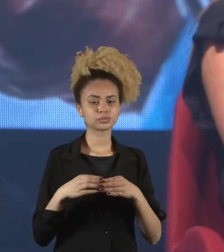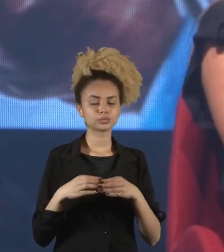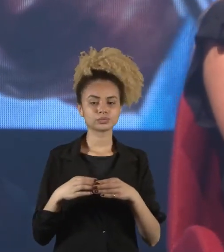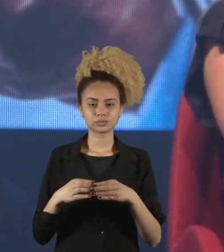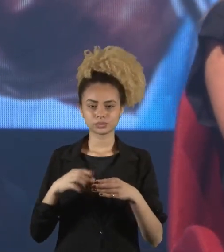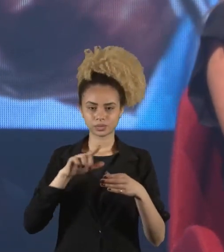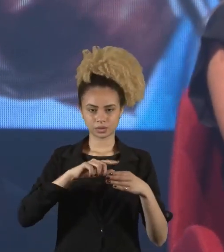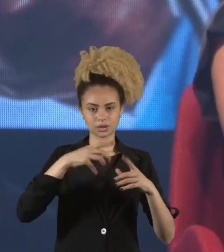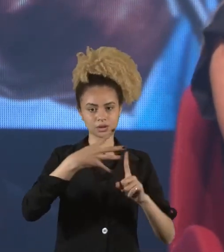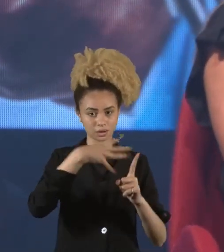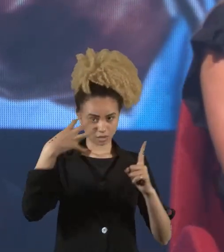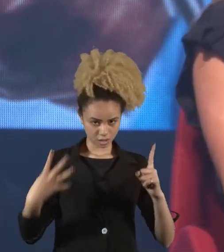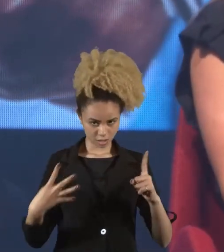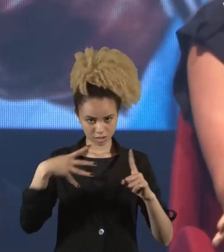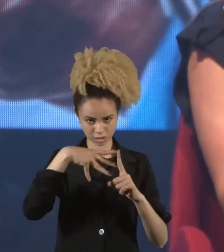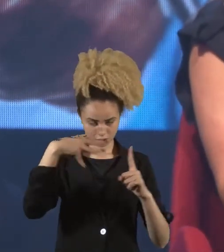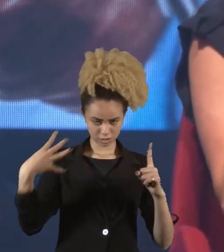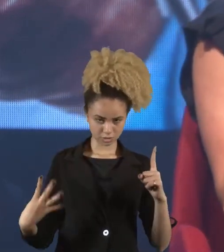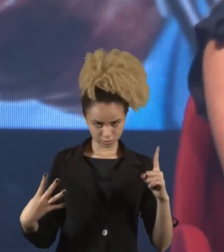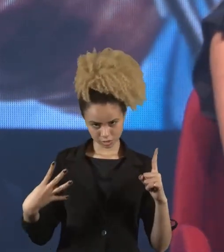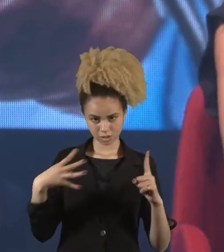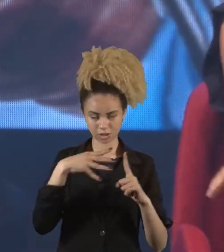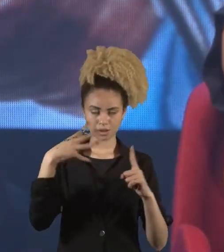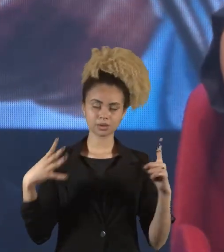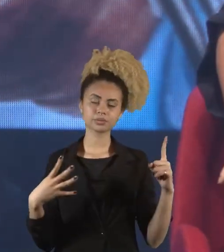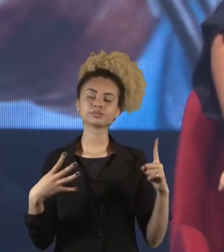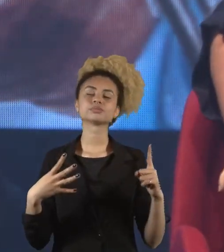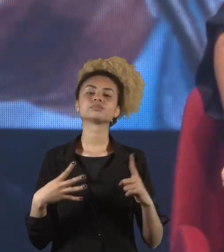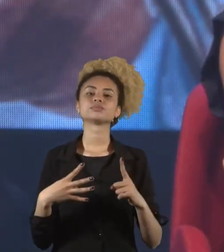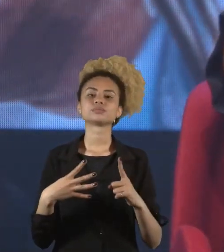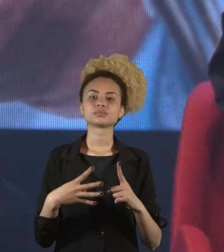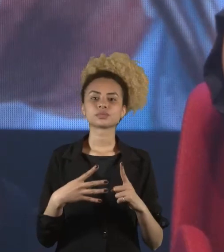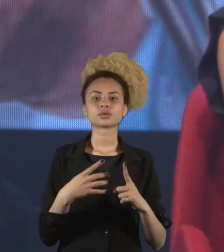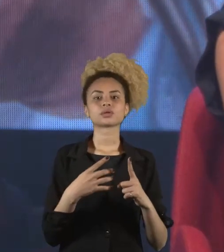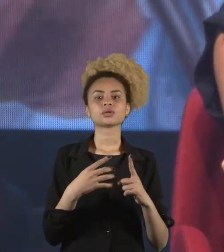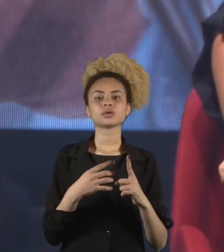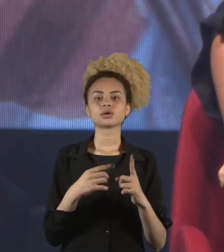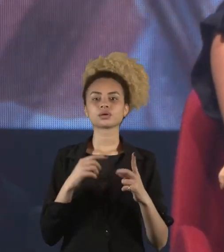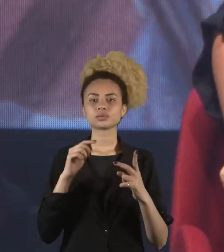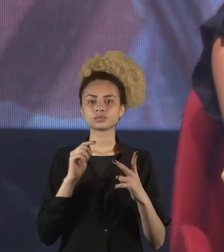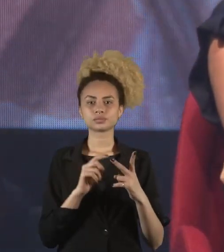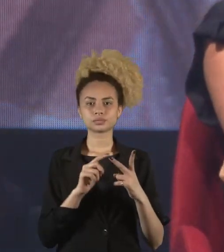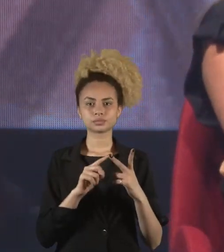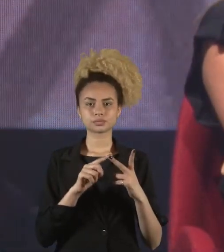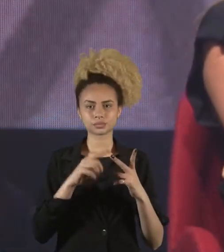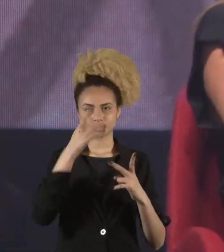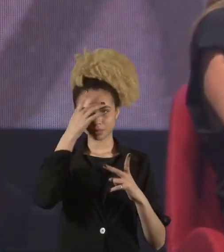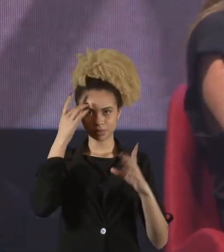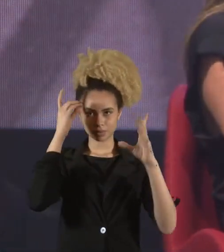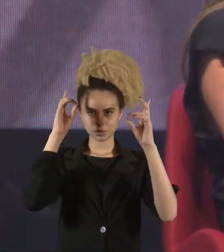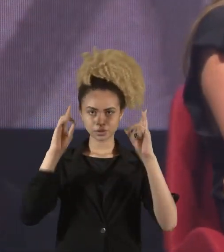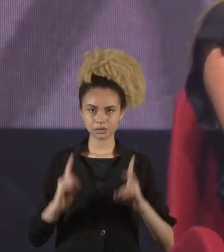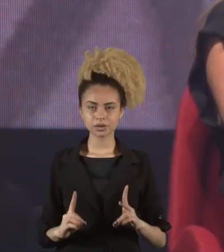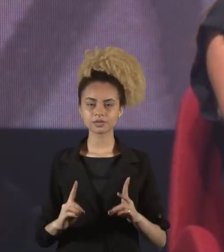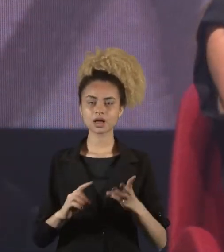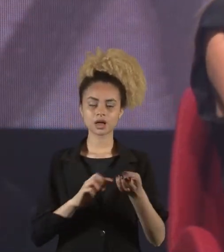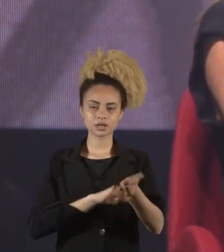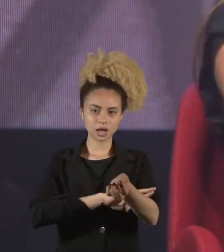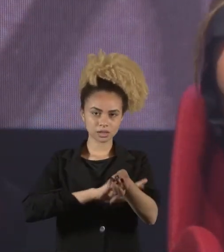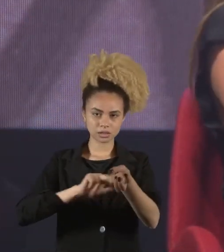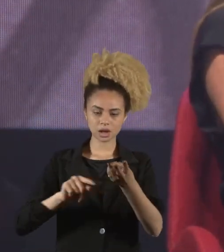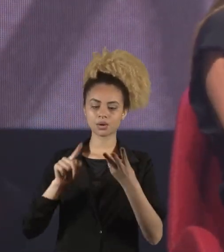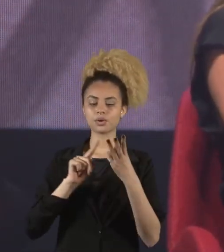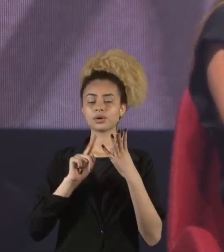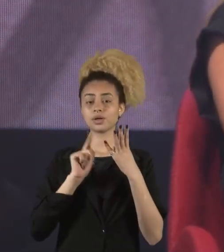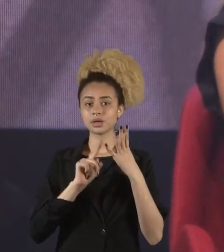O LGBT, que é IA+, como você comentou, é uma das nossas afinidades, PCD, o étnico-racial, e